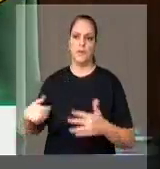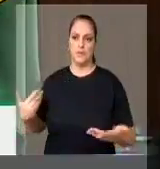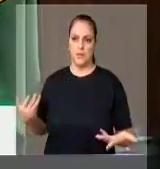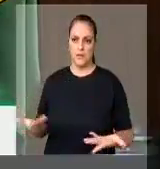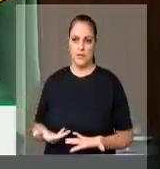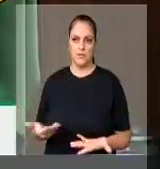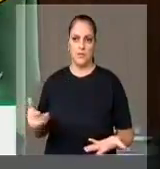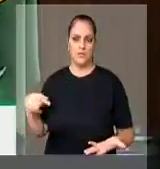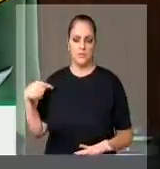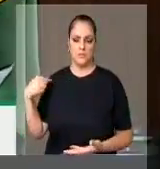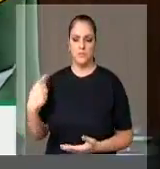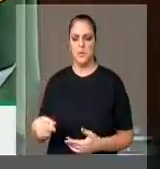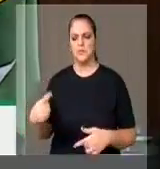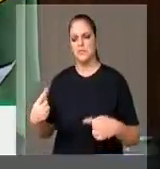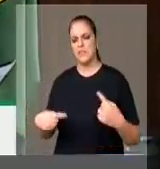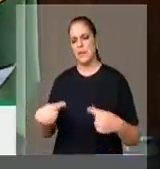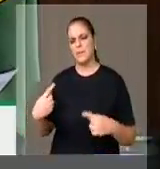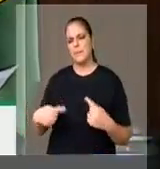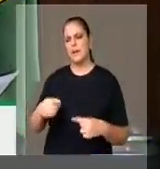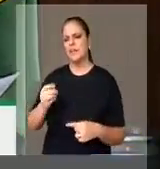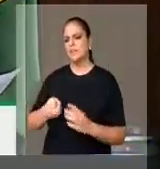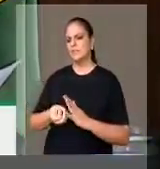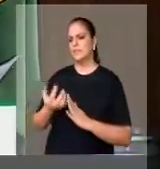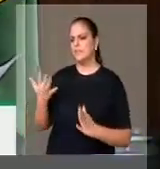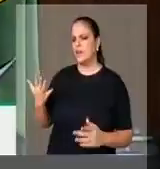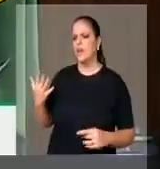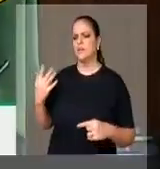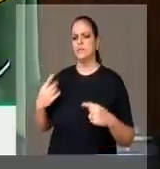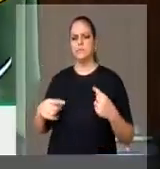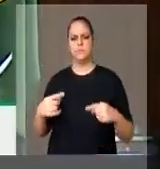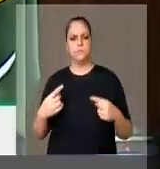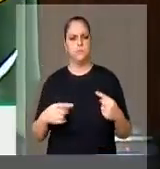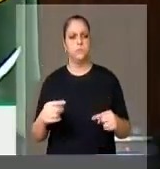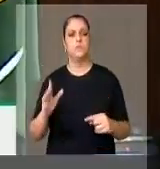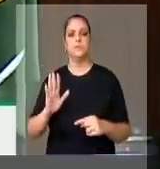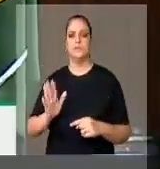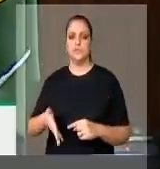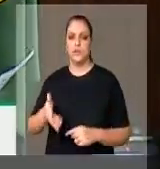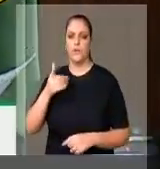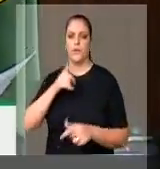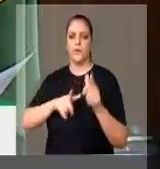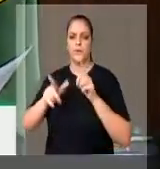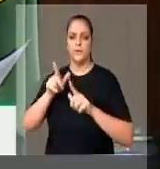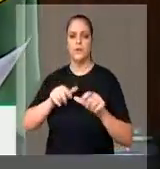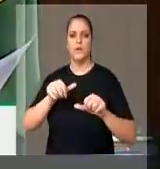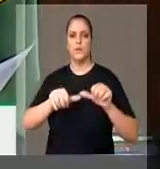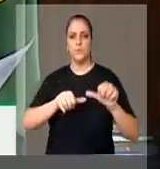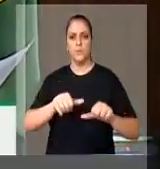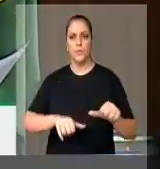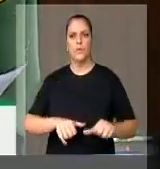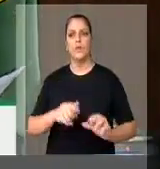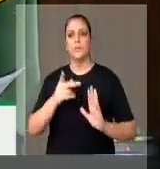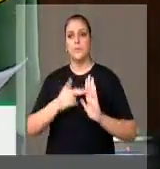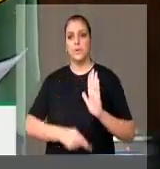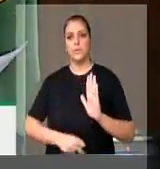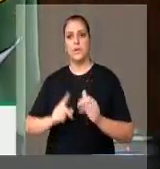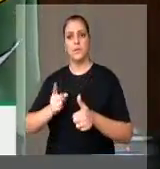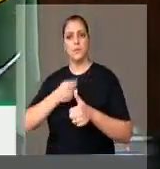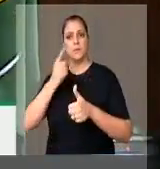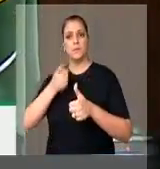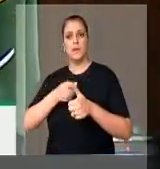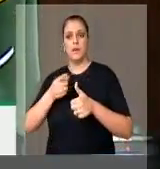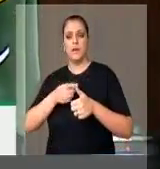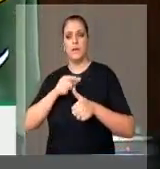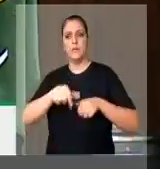polêmicas e a produção de muitas mudanças, do projeto original para o que